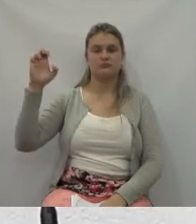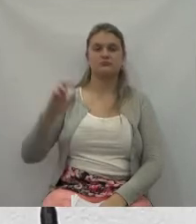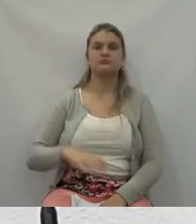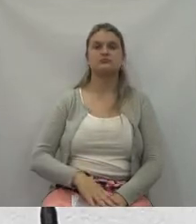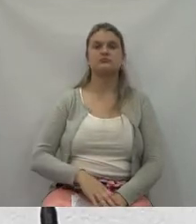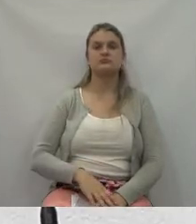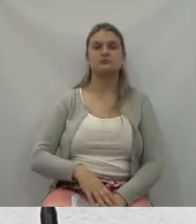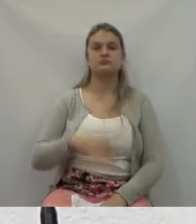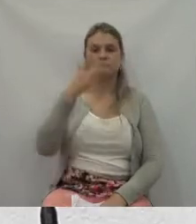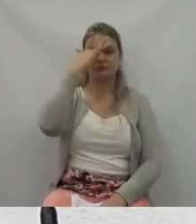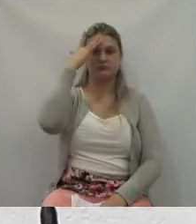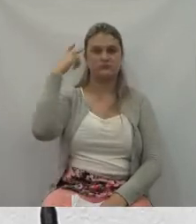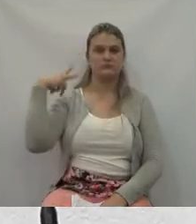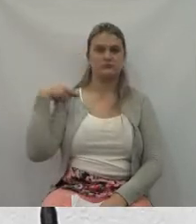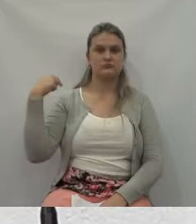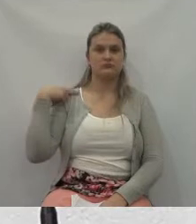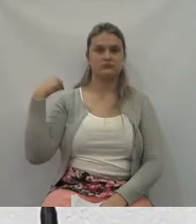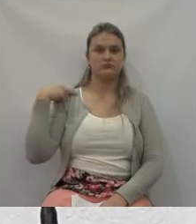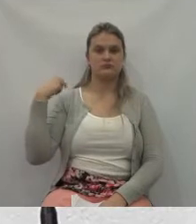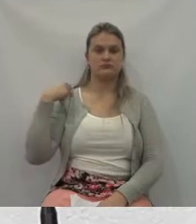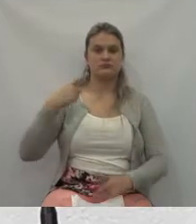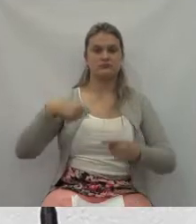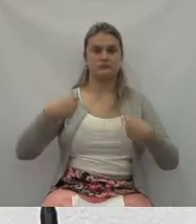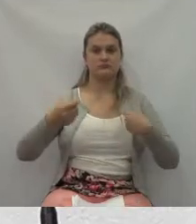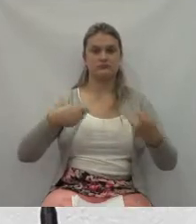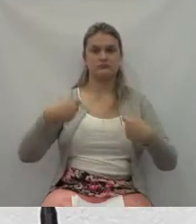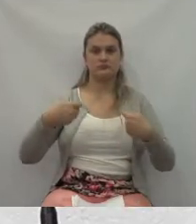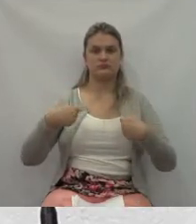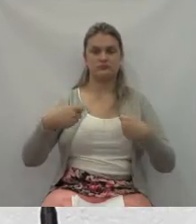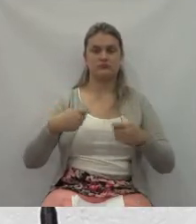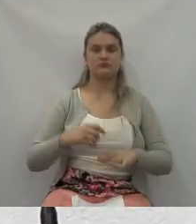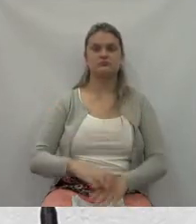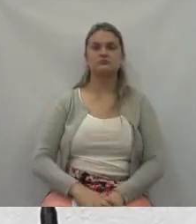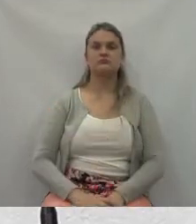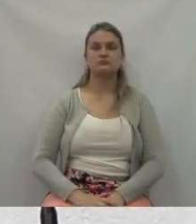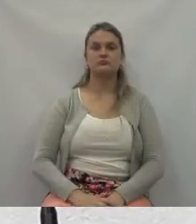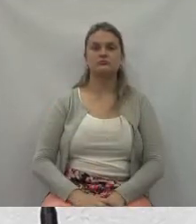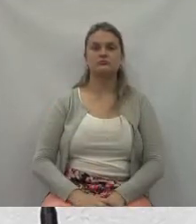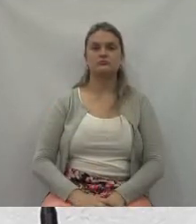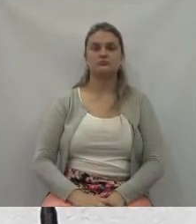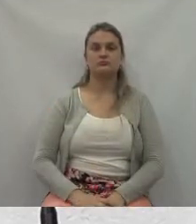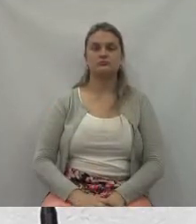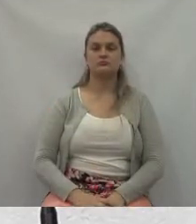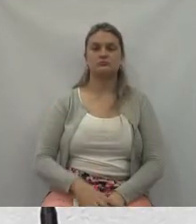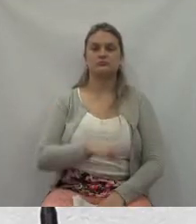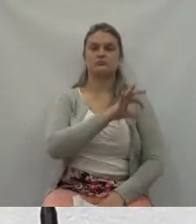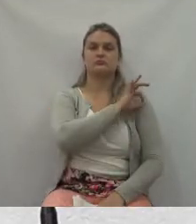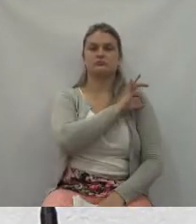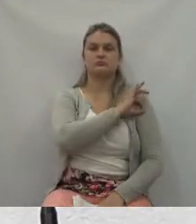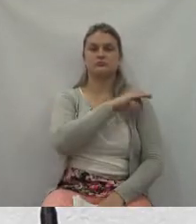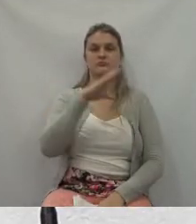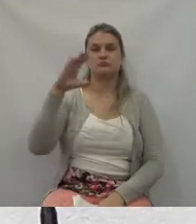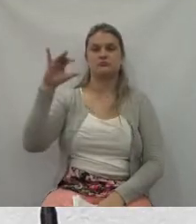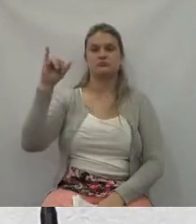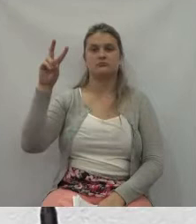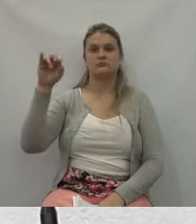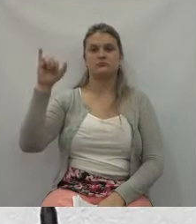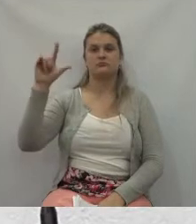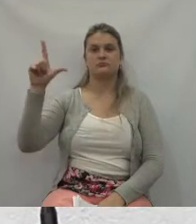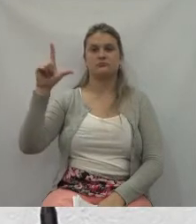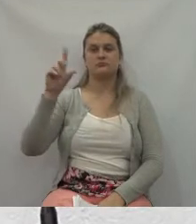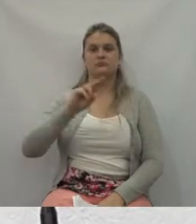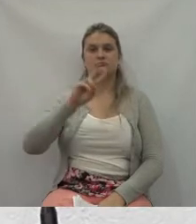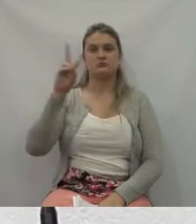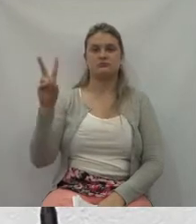gestores da Polícia Civil de União da Vitória, da minha região, Microsul,